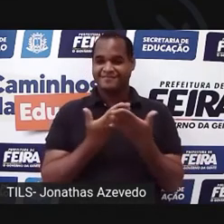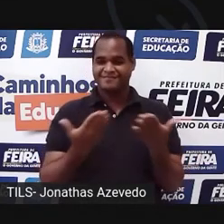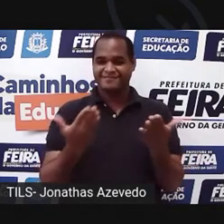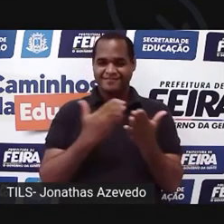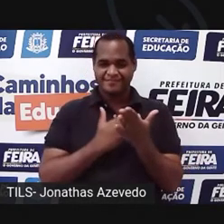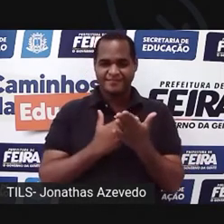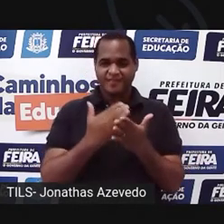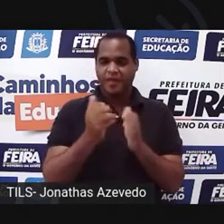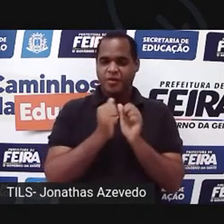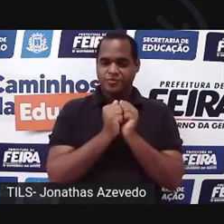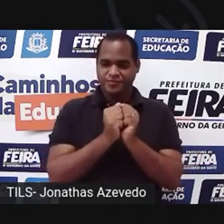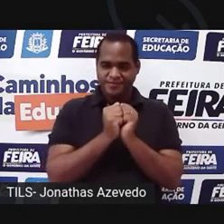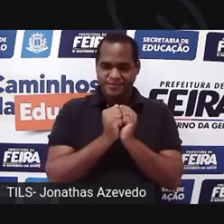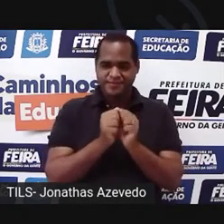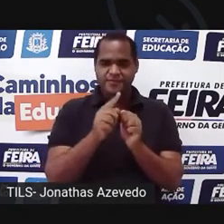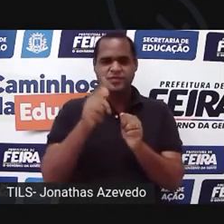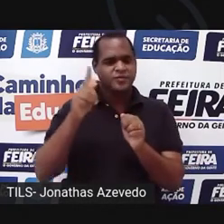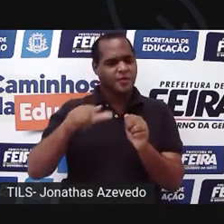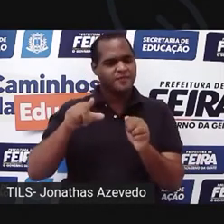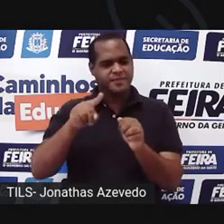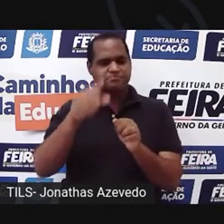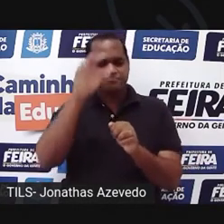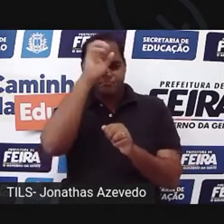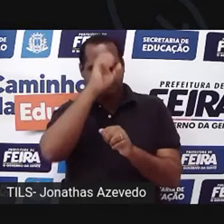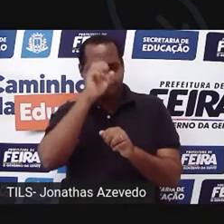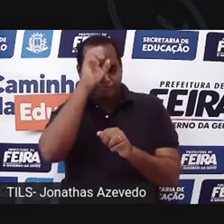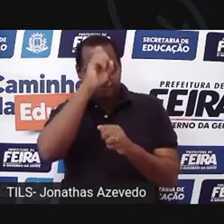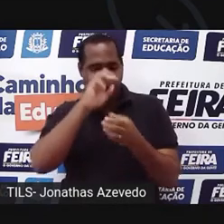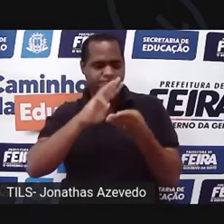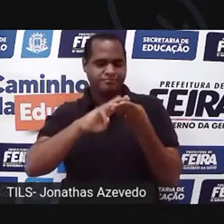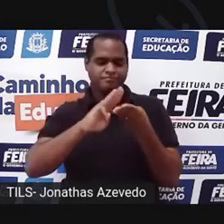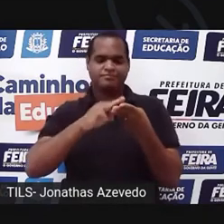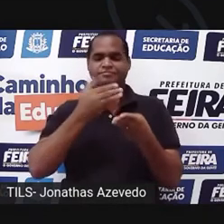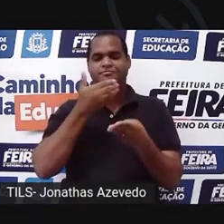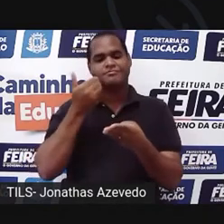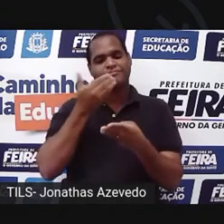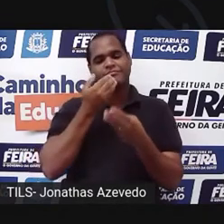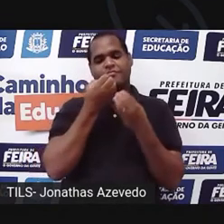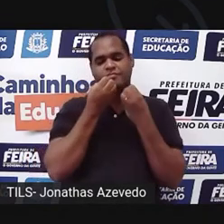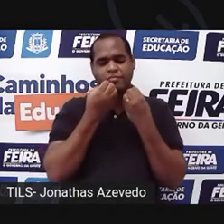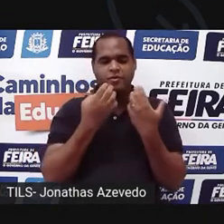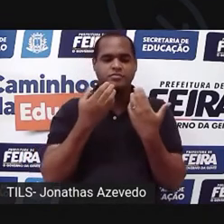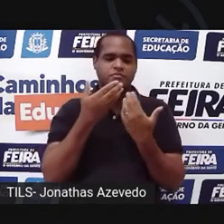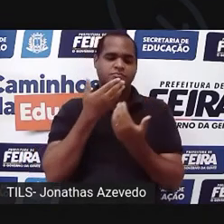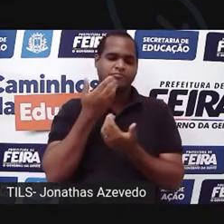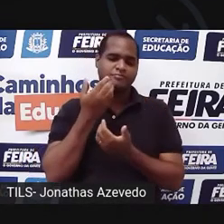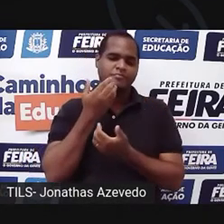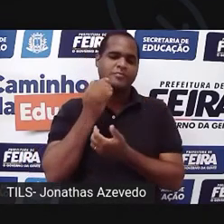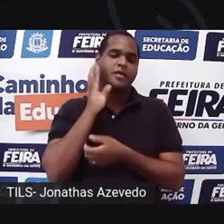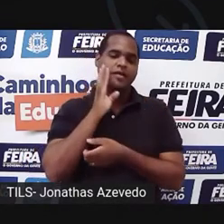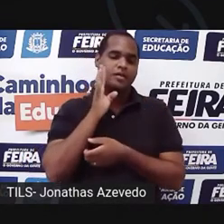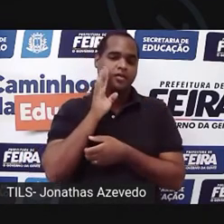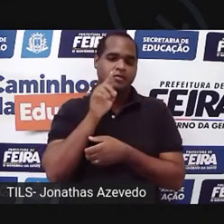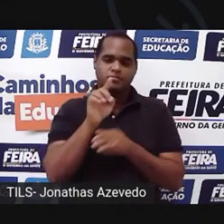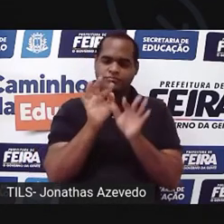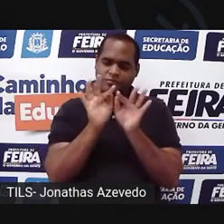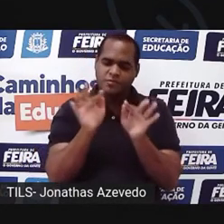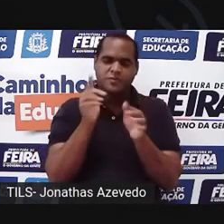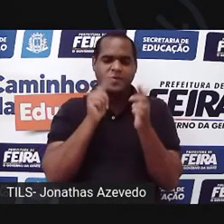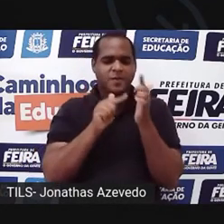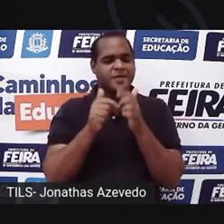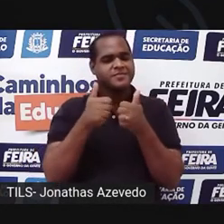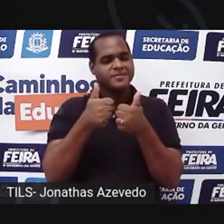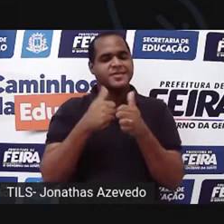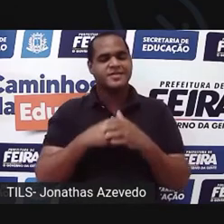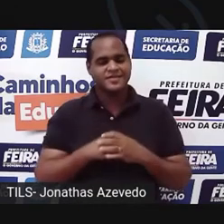vamos lá juntinhos, de novo, aprender matemática do jeito mais legal, mais simples que a gente conseguiu fazer por aqui, beleza?